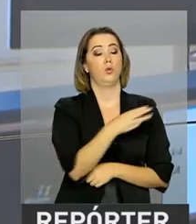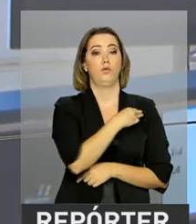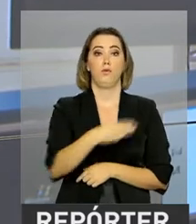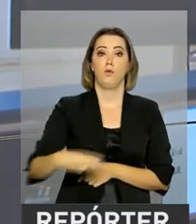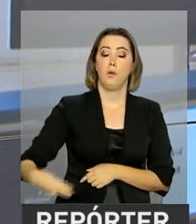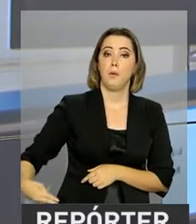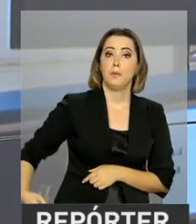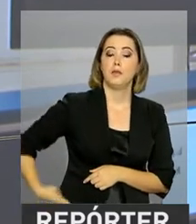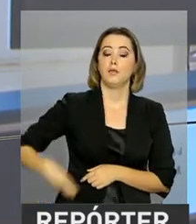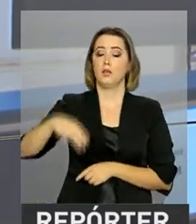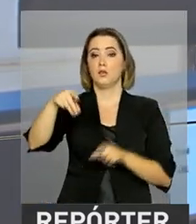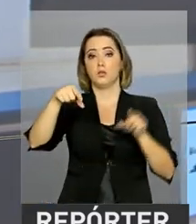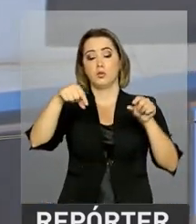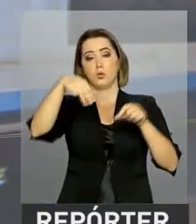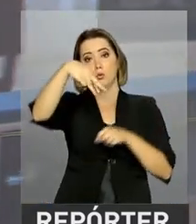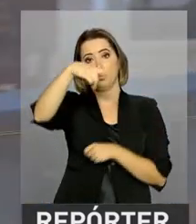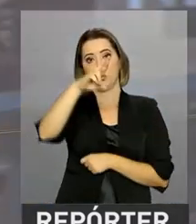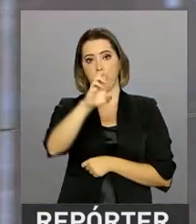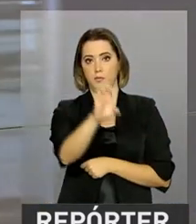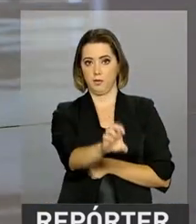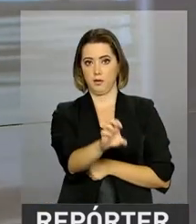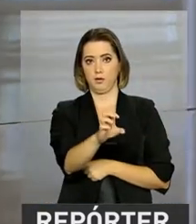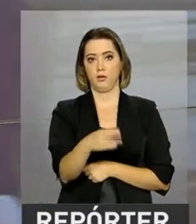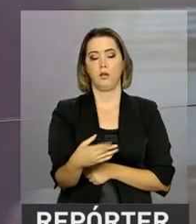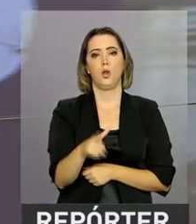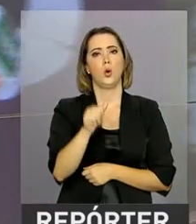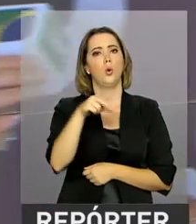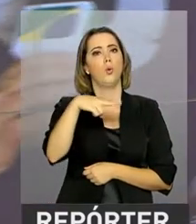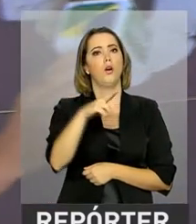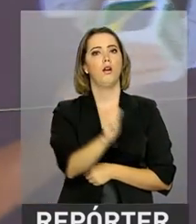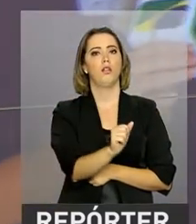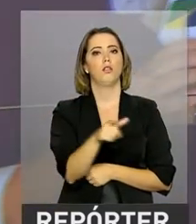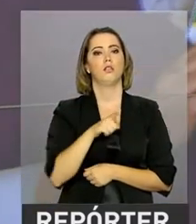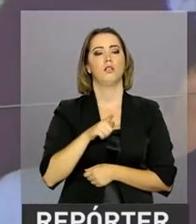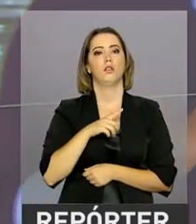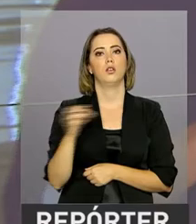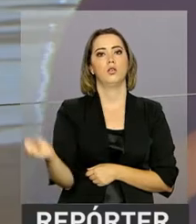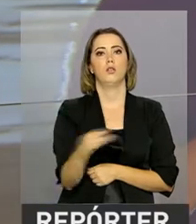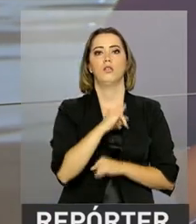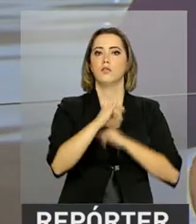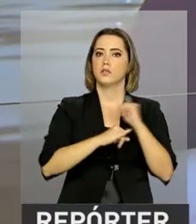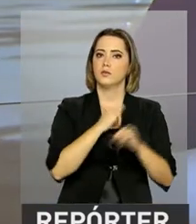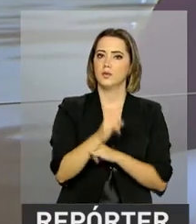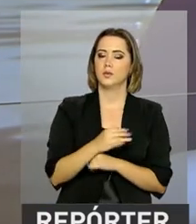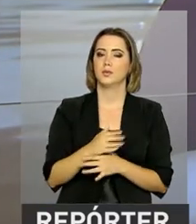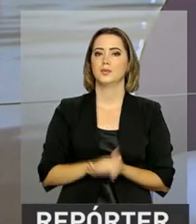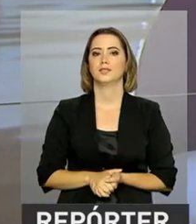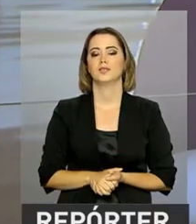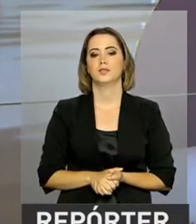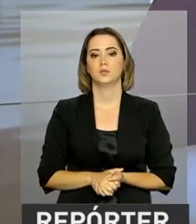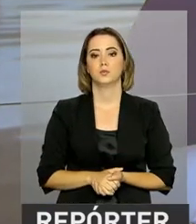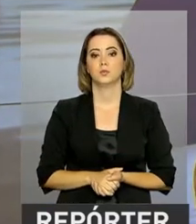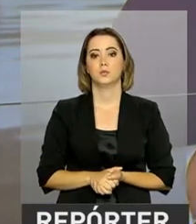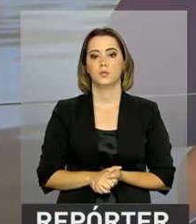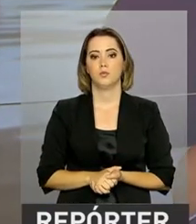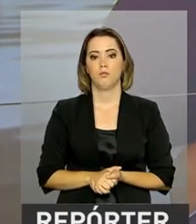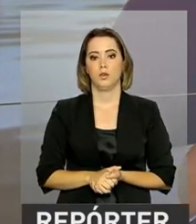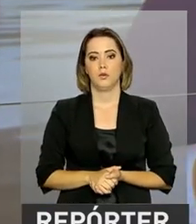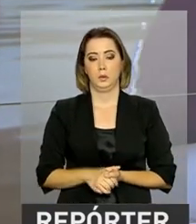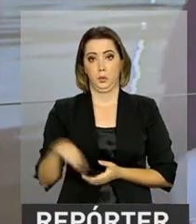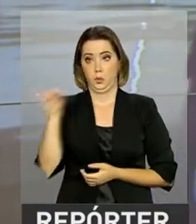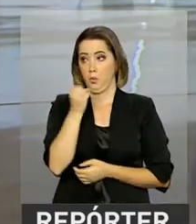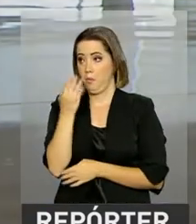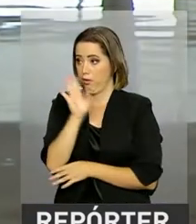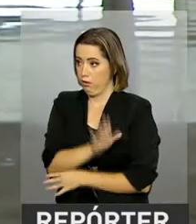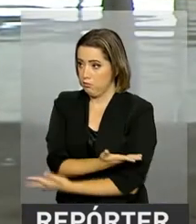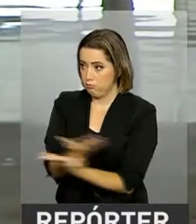pouco no Palácio do Planalto. E a repórter Luana Karen tem mais informações para a gente. Olá, Luana. Boa tarde mais uma vez. Olá, Roberto. Boa